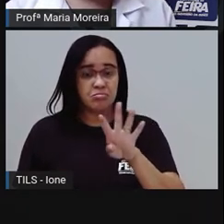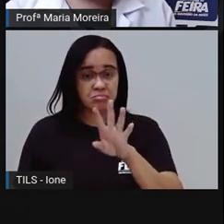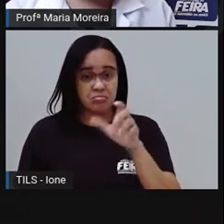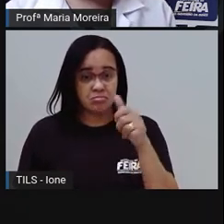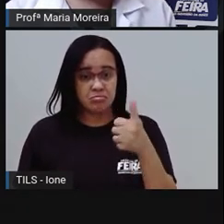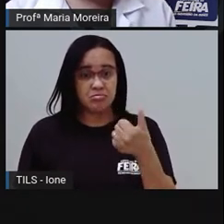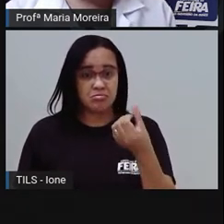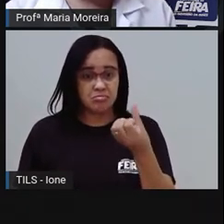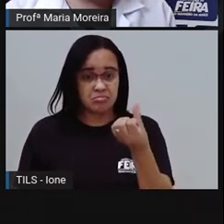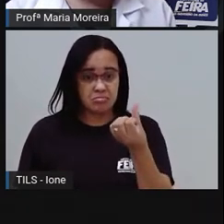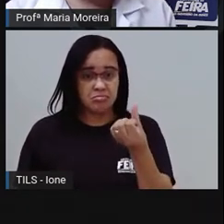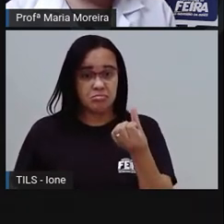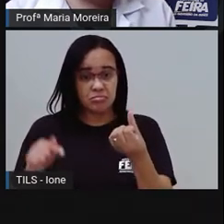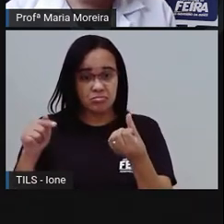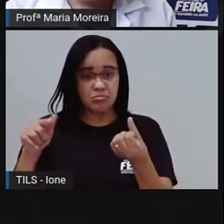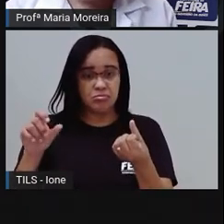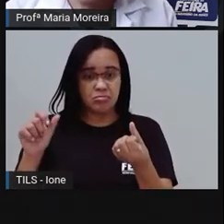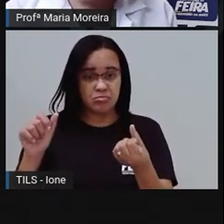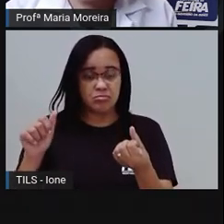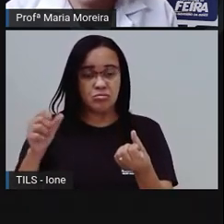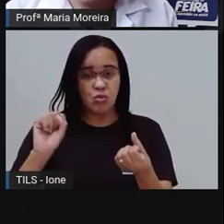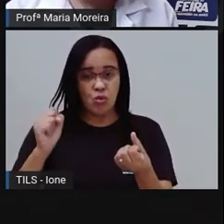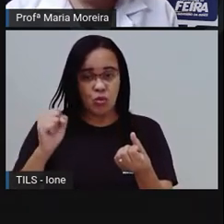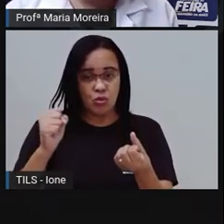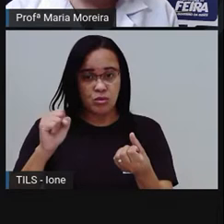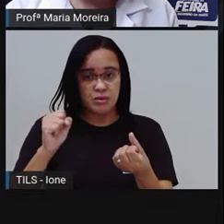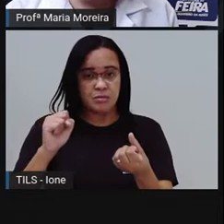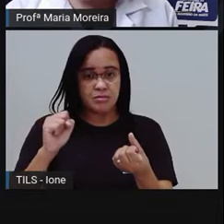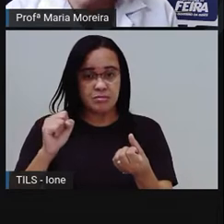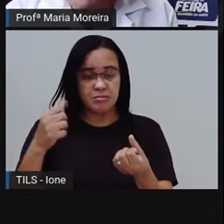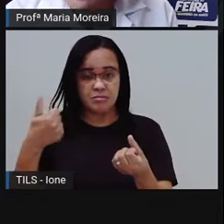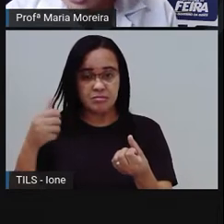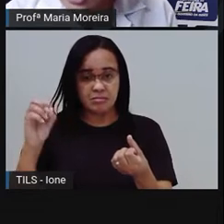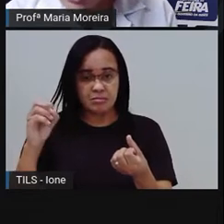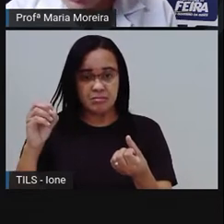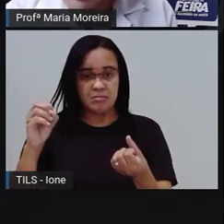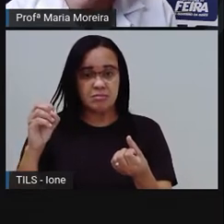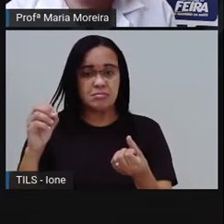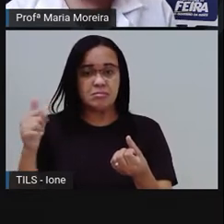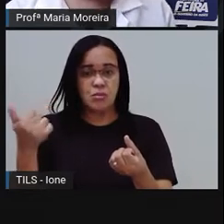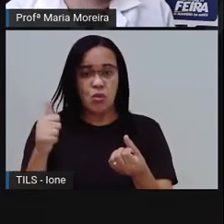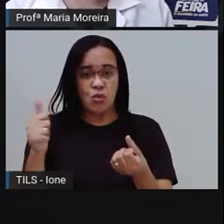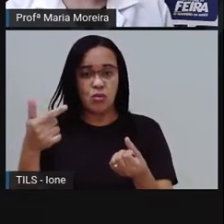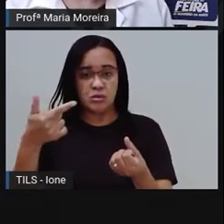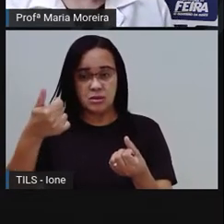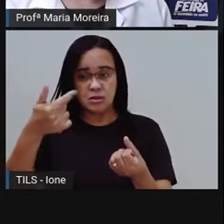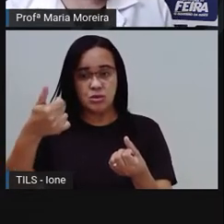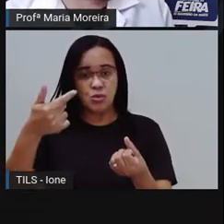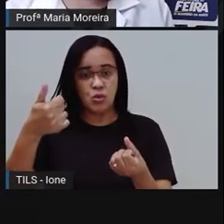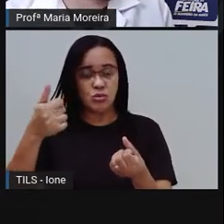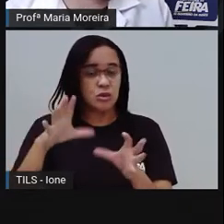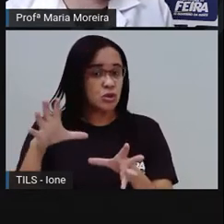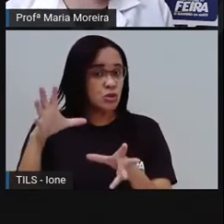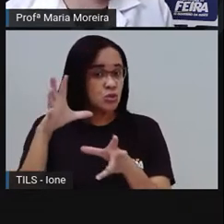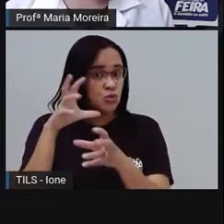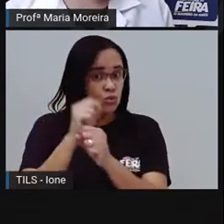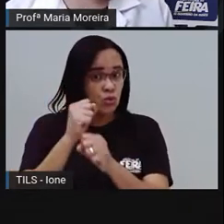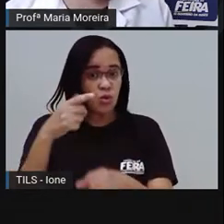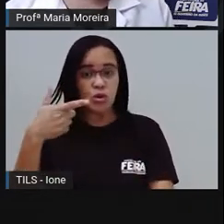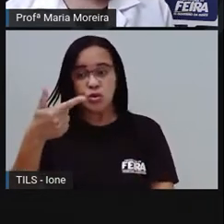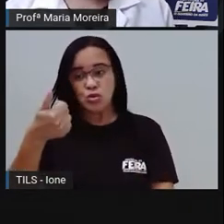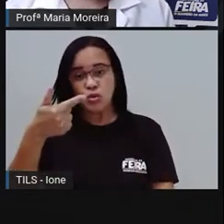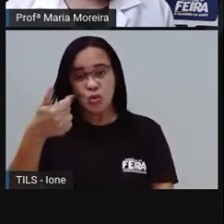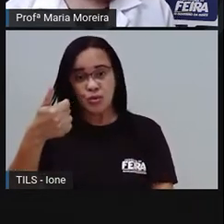cinco, seis, sete, oito. Do lado de cá, nove, dez, ali atrás, onze, doze. Então só aqui temos